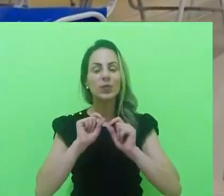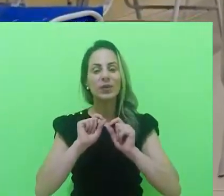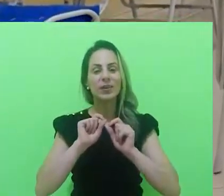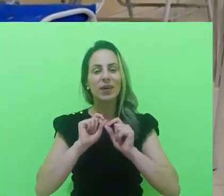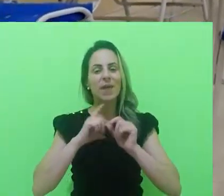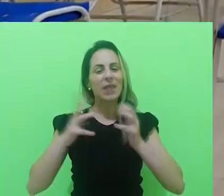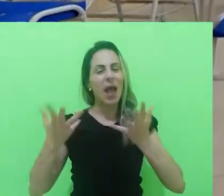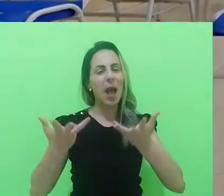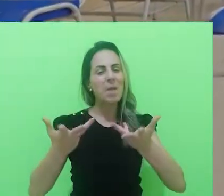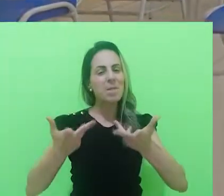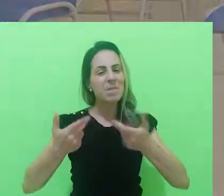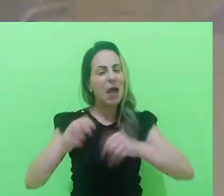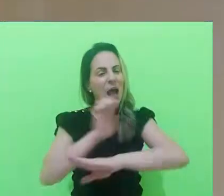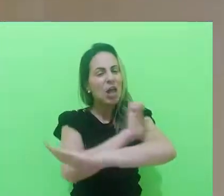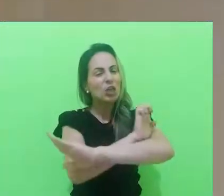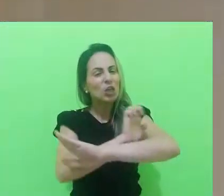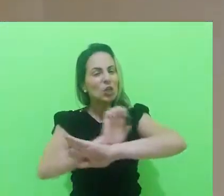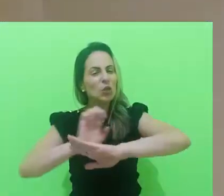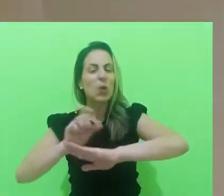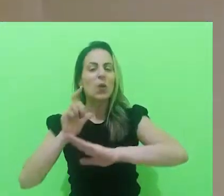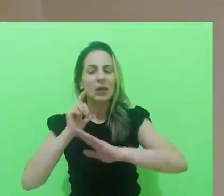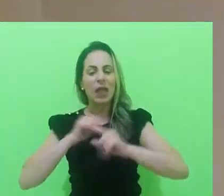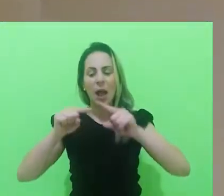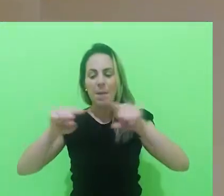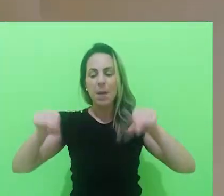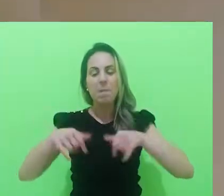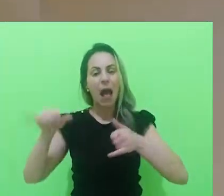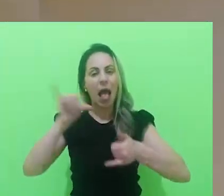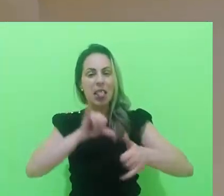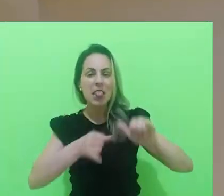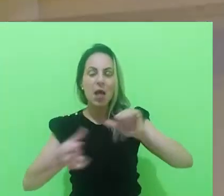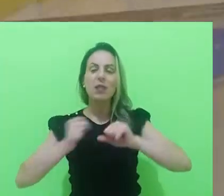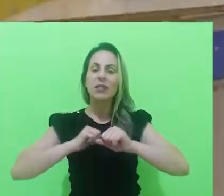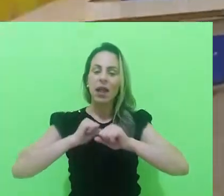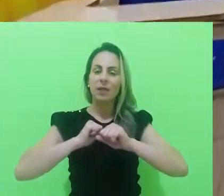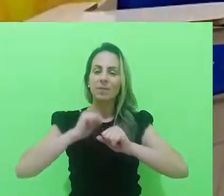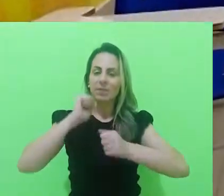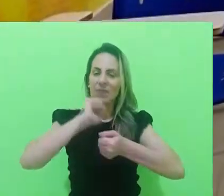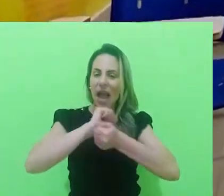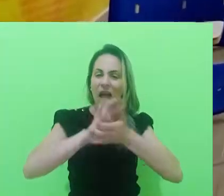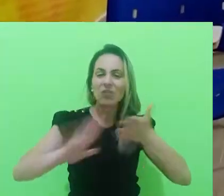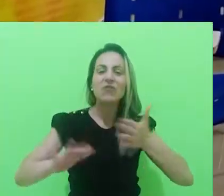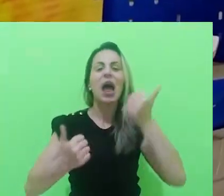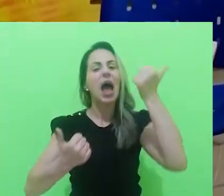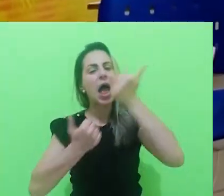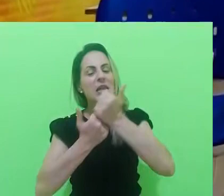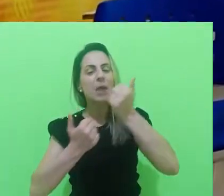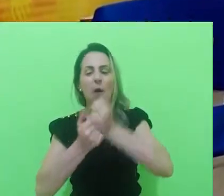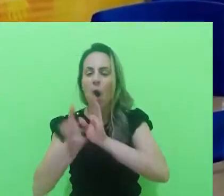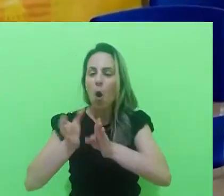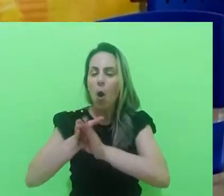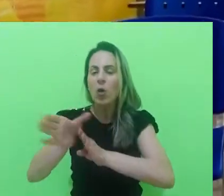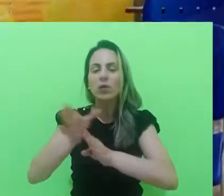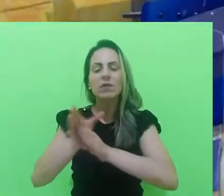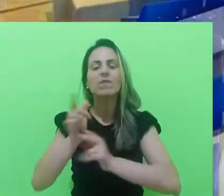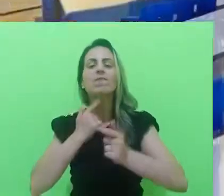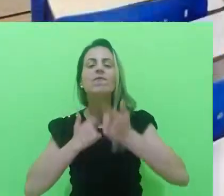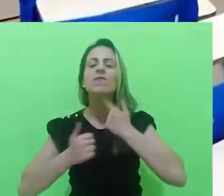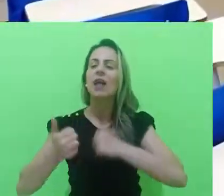fantástica estrutura que conta com laboratórios, atividades de apoio, orientação vocacional,